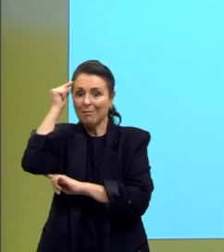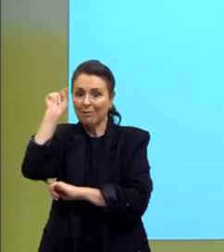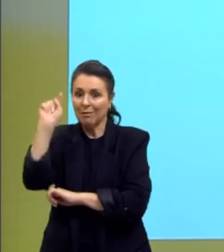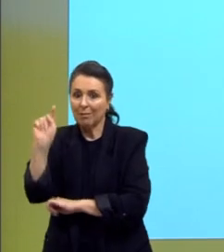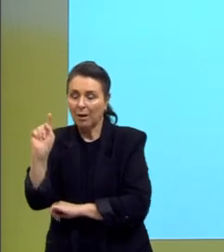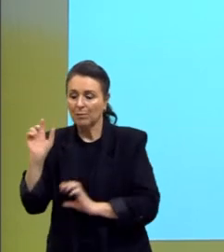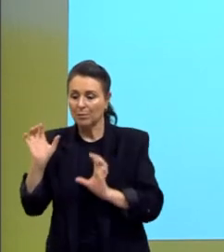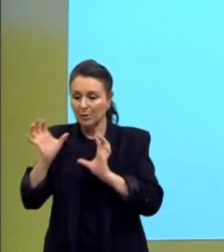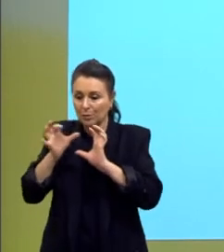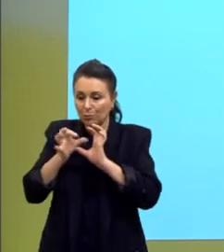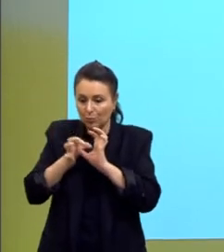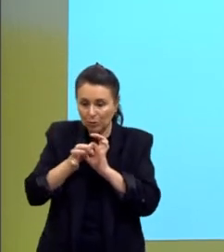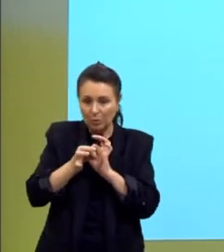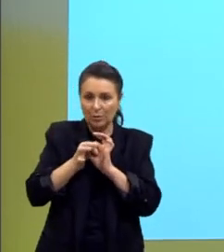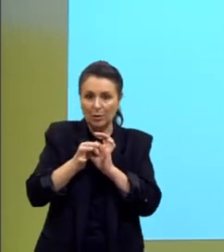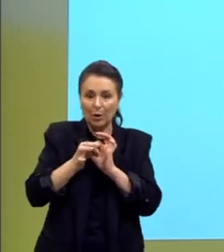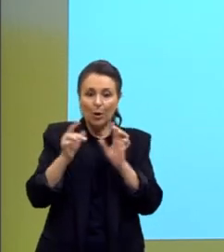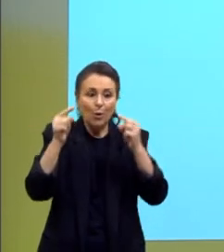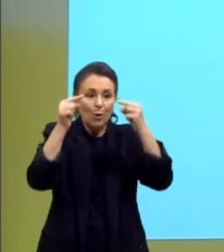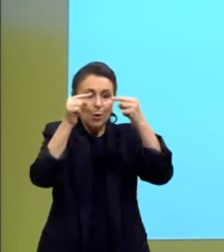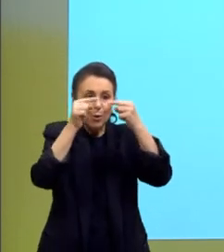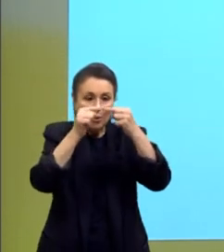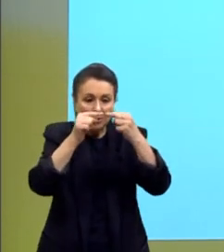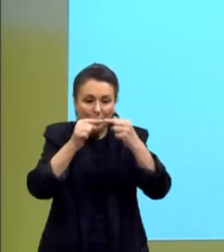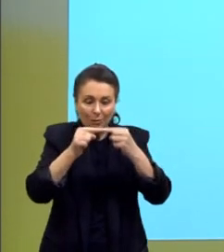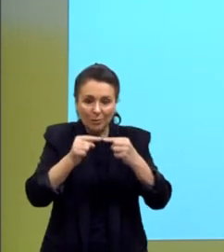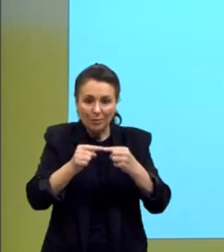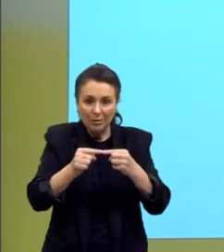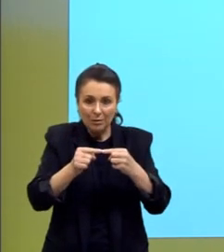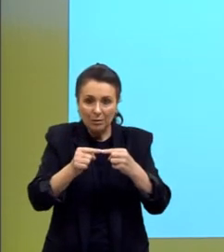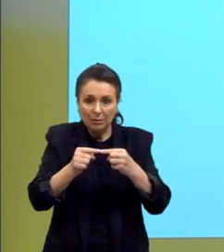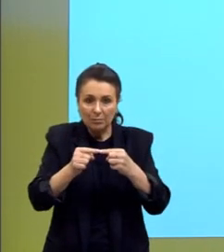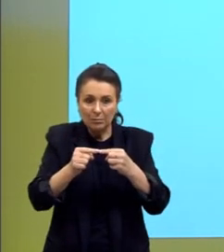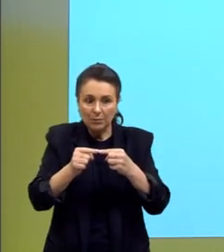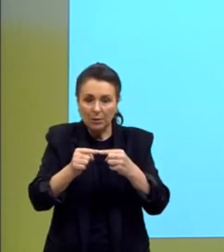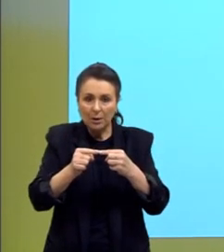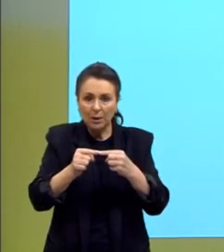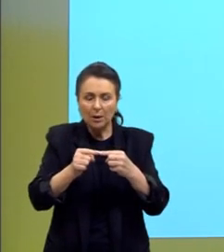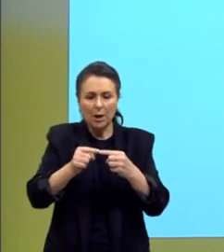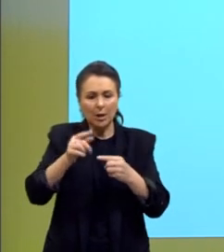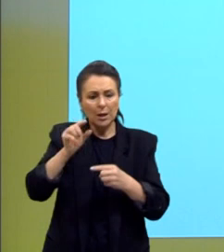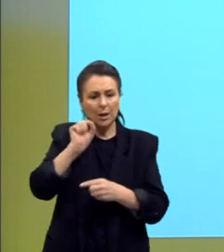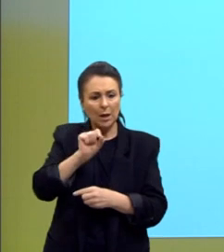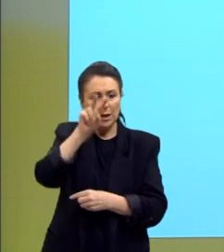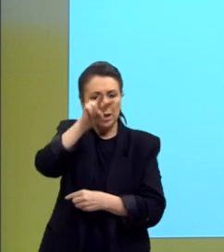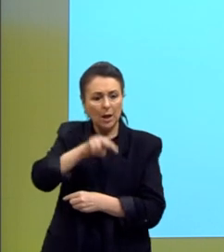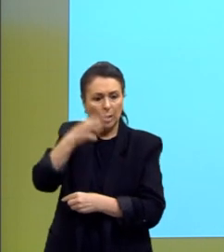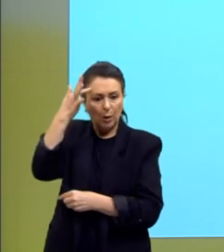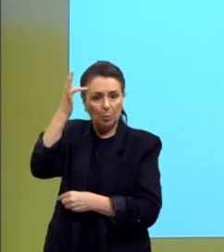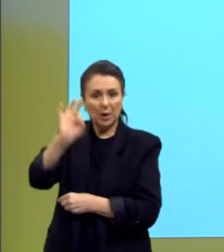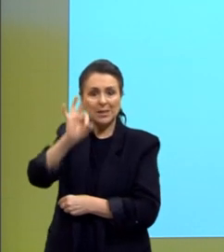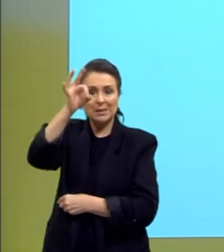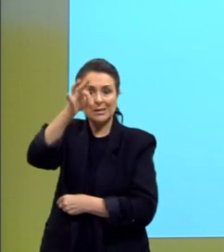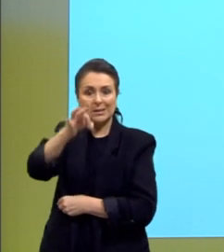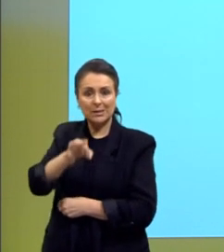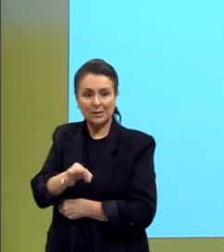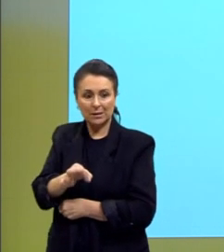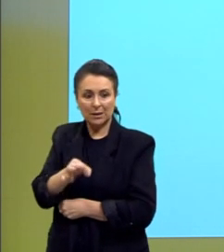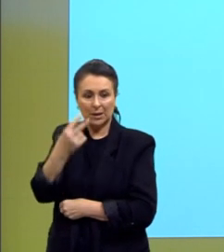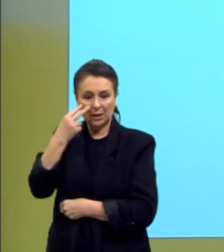interliguem, se comuniquem e deem a compreensão total para o leitor de imediato. Assim que ele